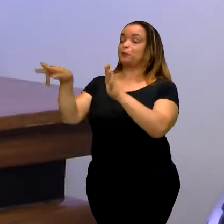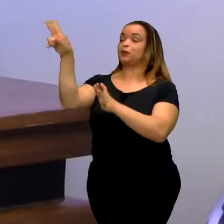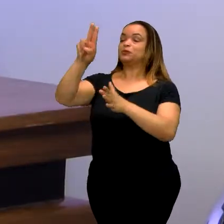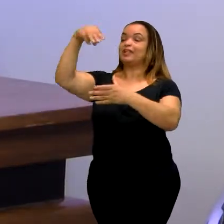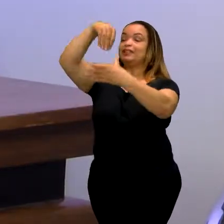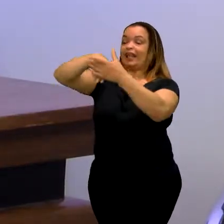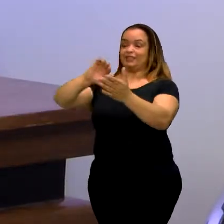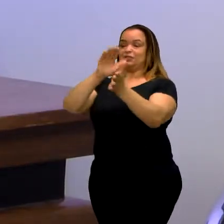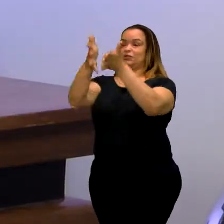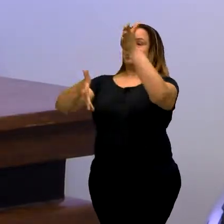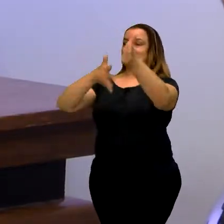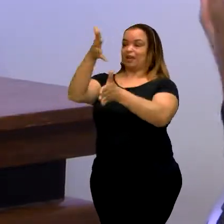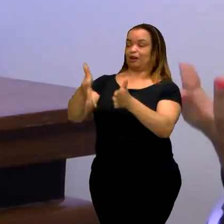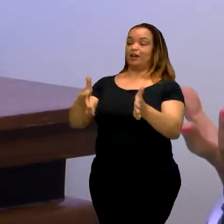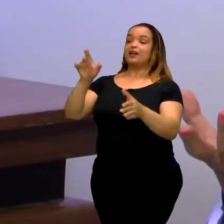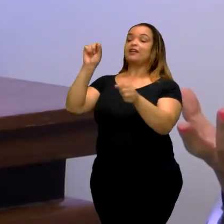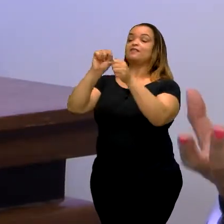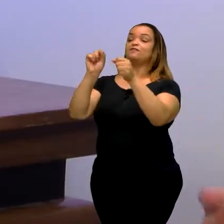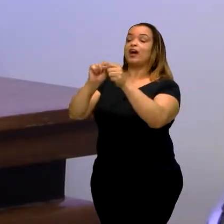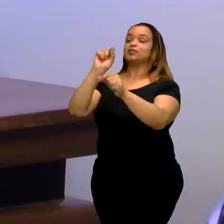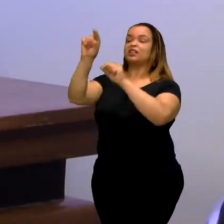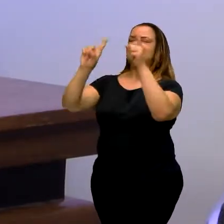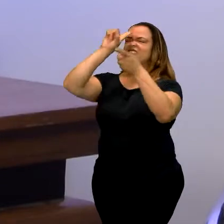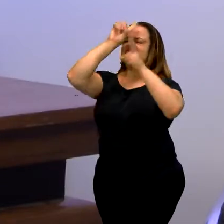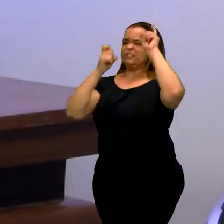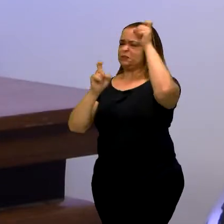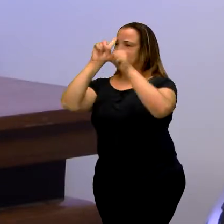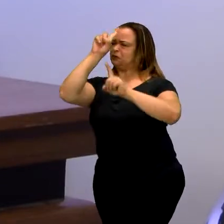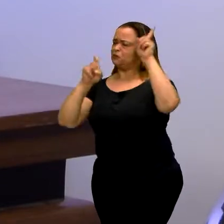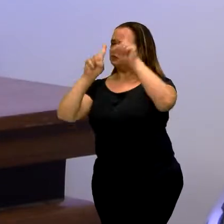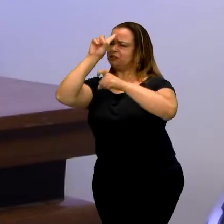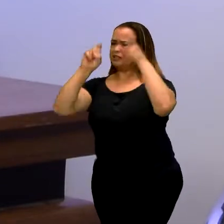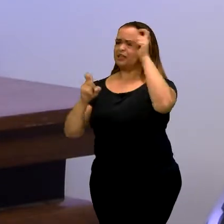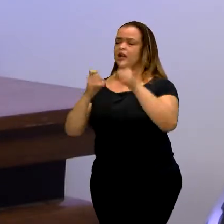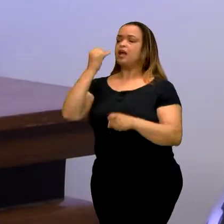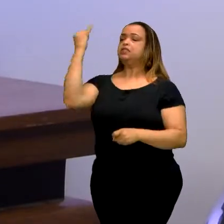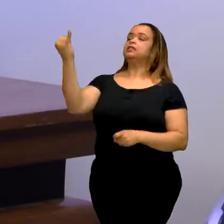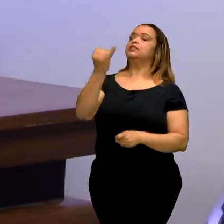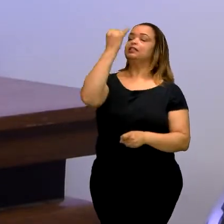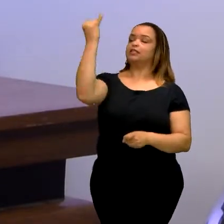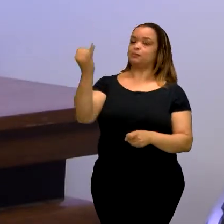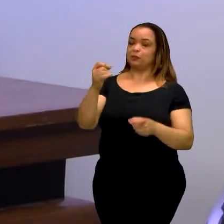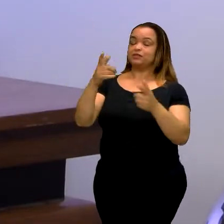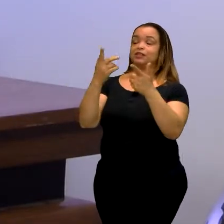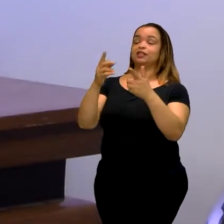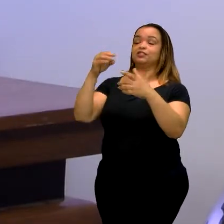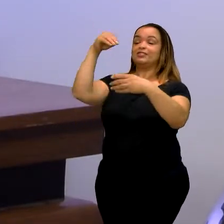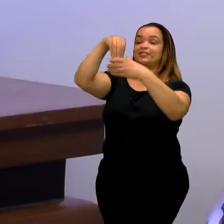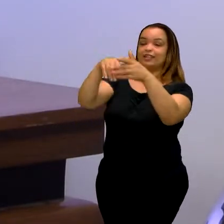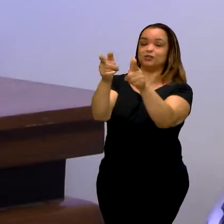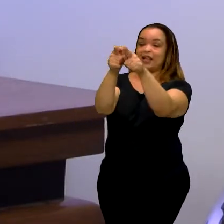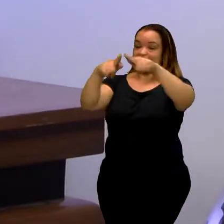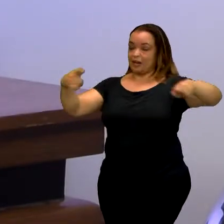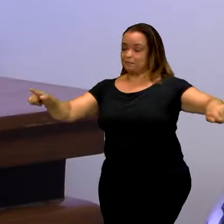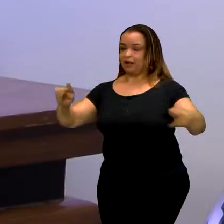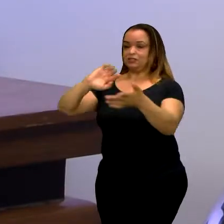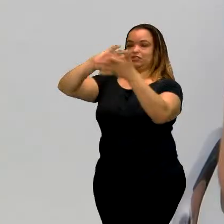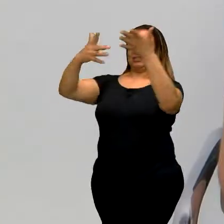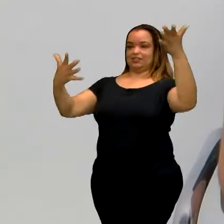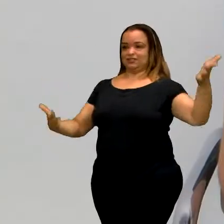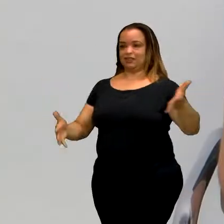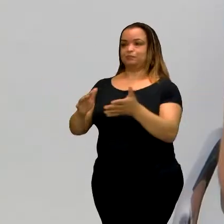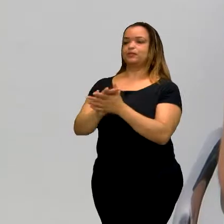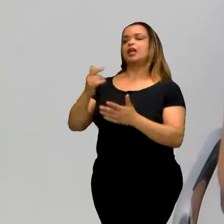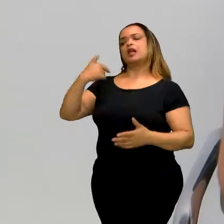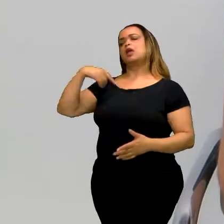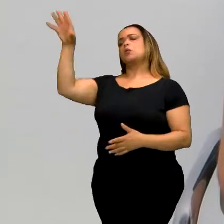Isso que sustenta a expressão facial, ele faz parte da gramática da língua de sinais. Olha que gostoso.